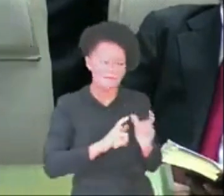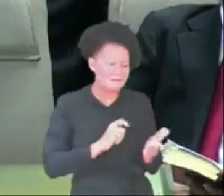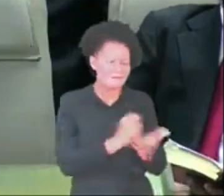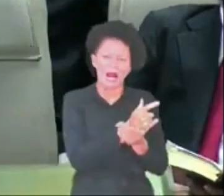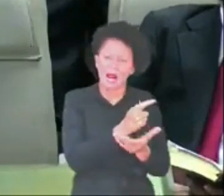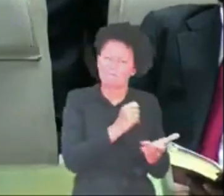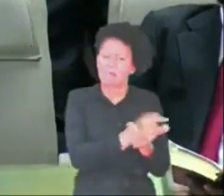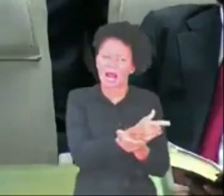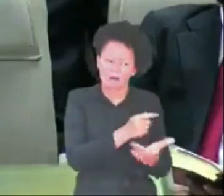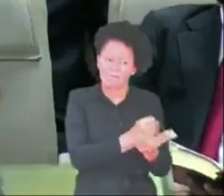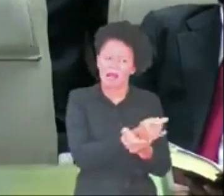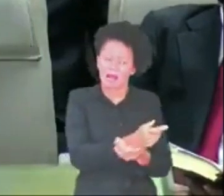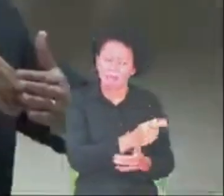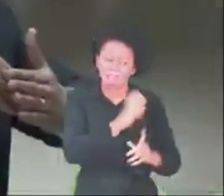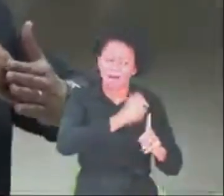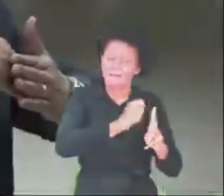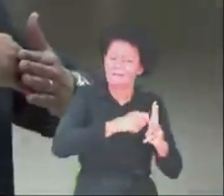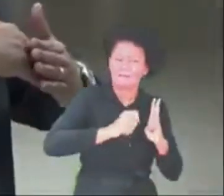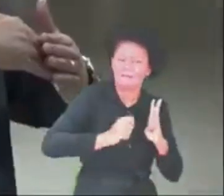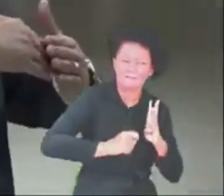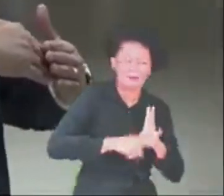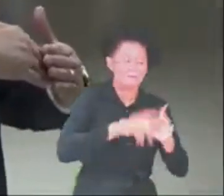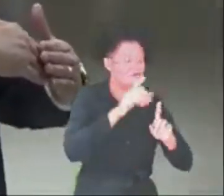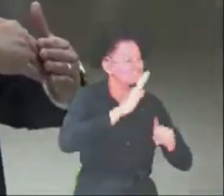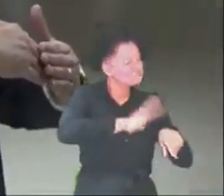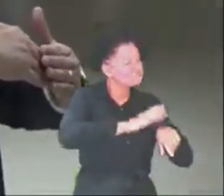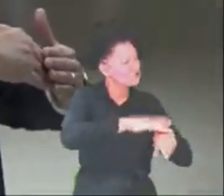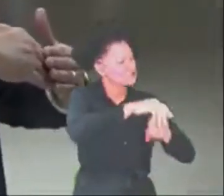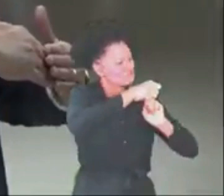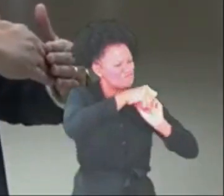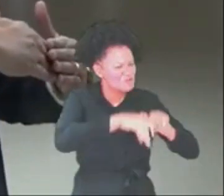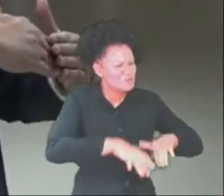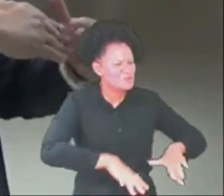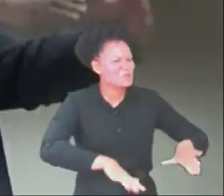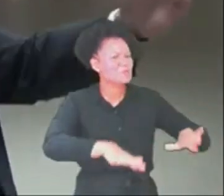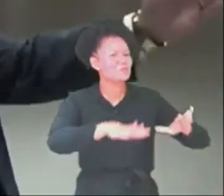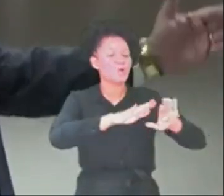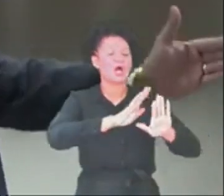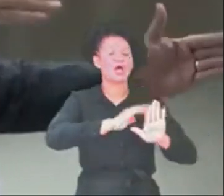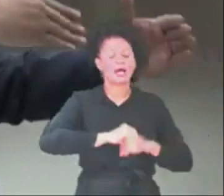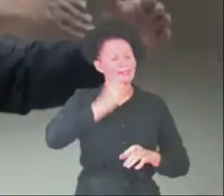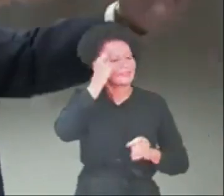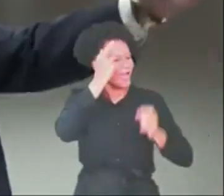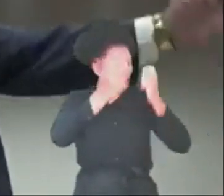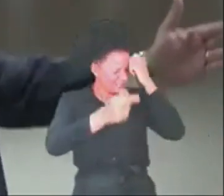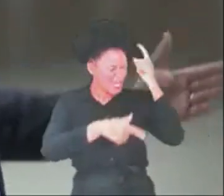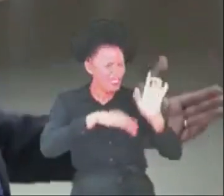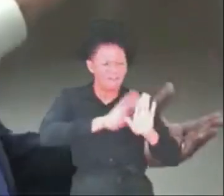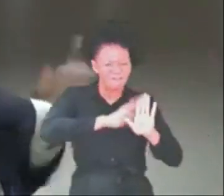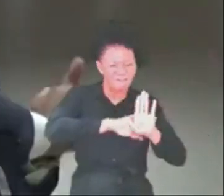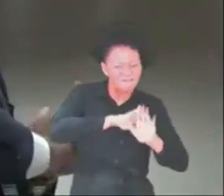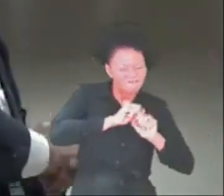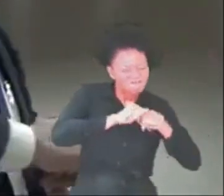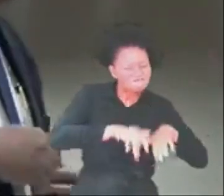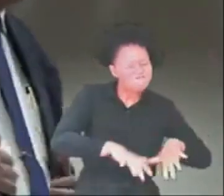aqueles profetas para eles espalharem as suas ideias e ideologias.